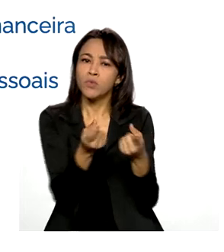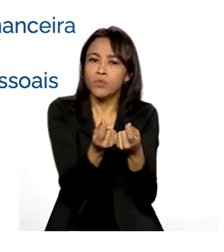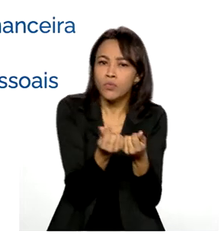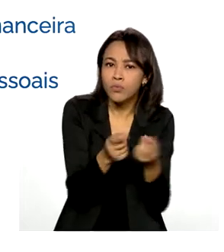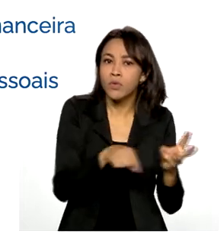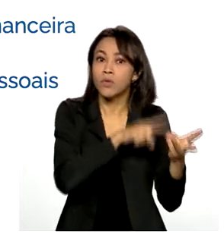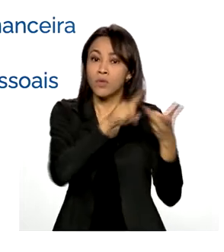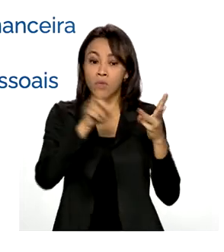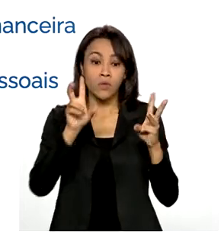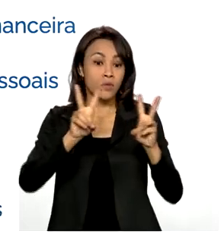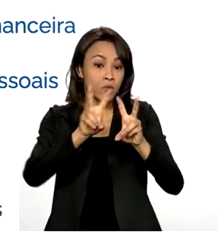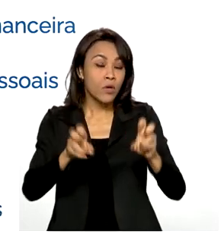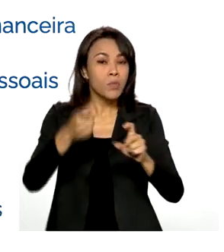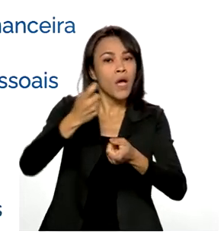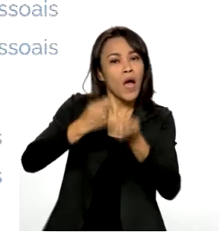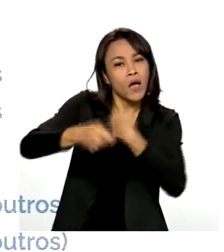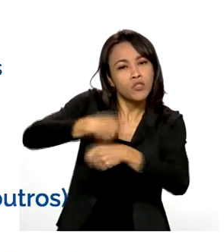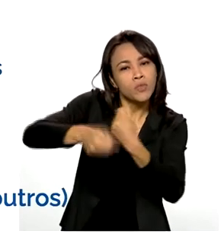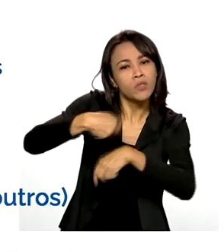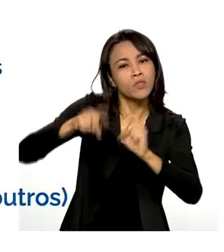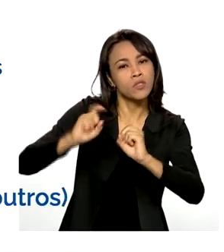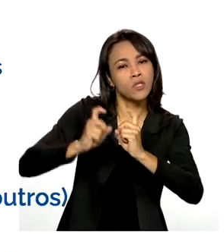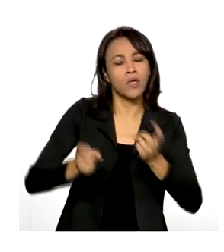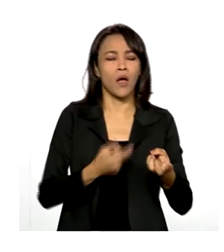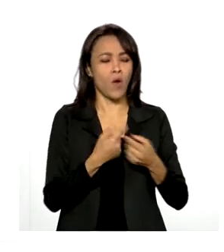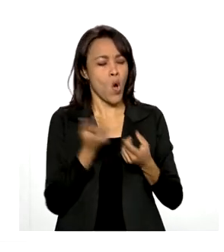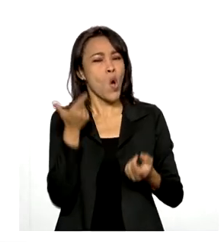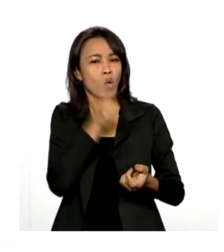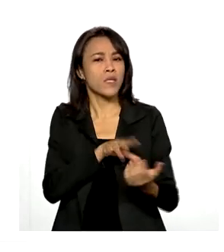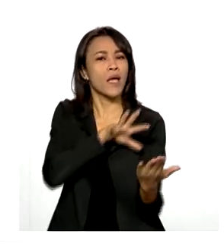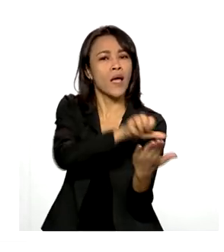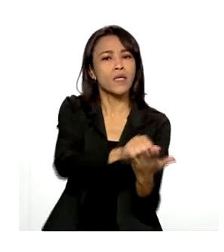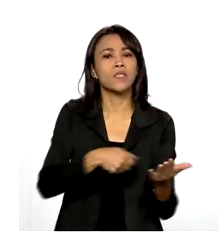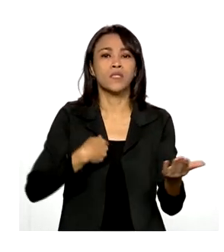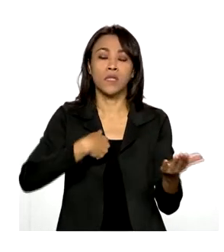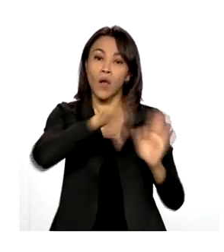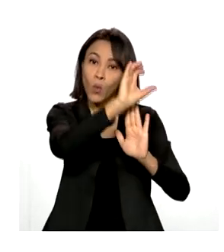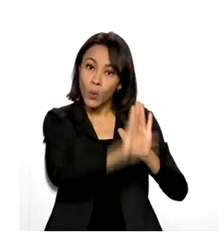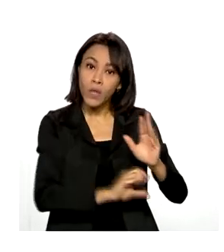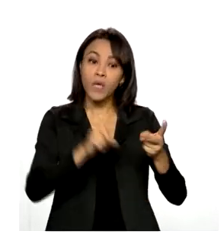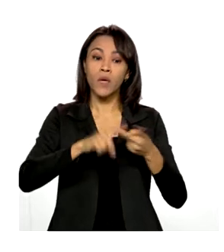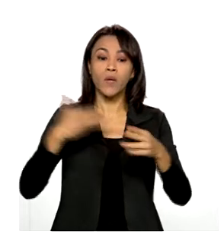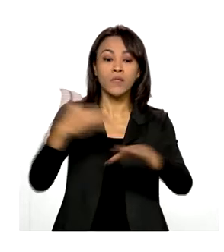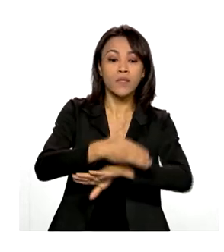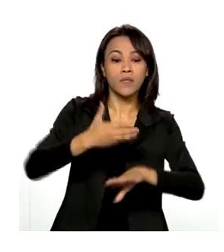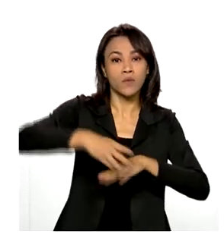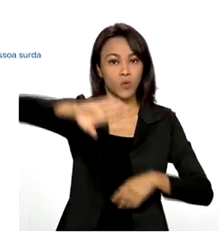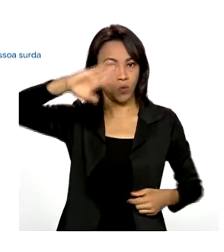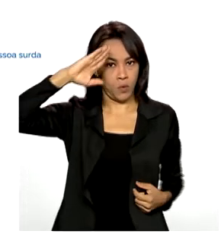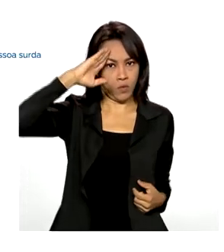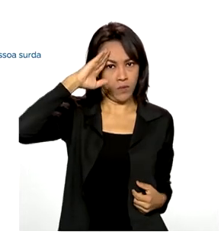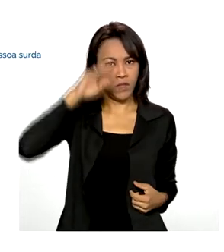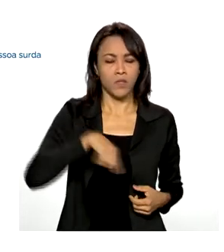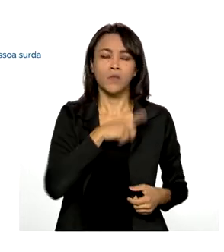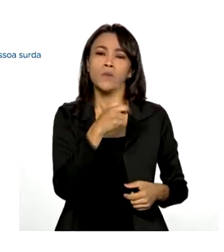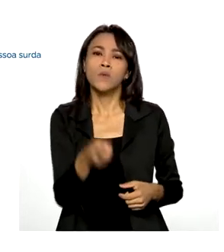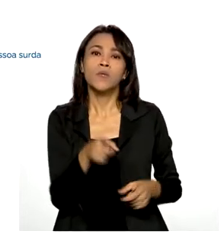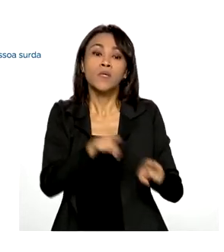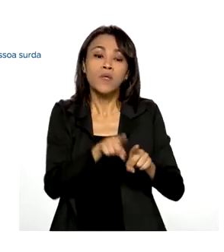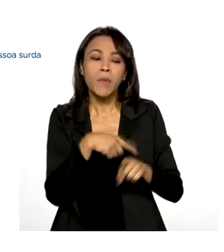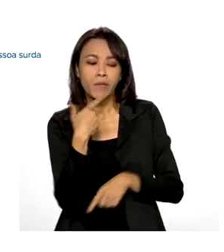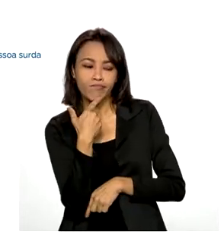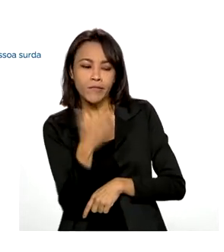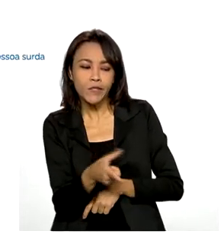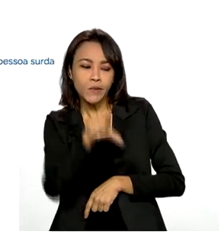gestão pública, consegue também cadastrar currículo, pesquisar sobre os serviços das Forças Armadas e Defesa Civil e tem a opção pelo